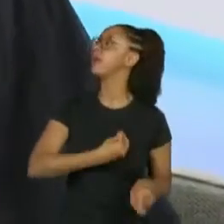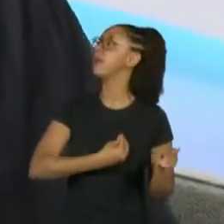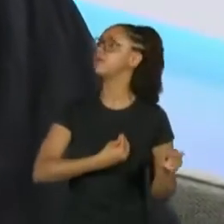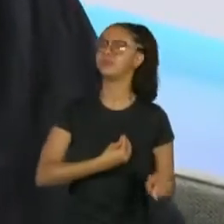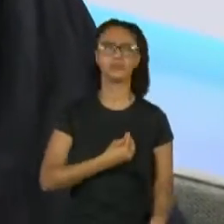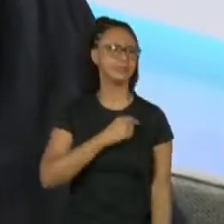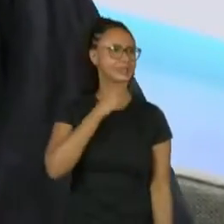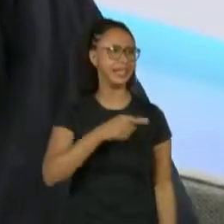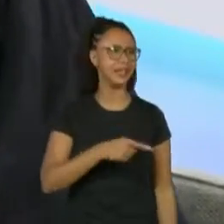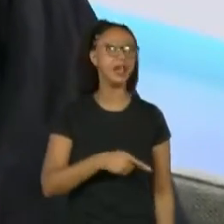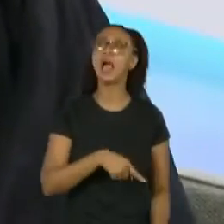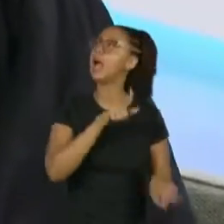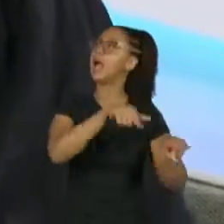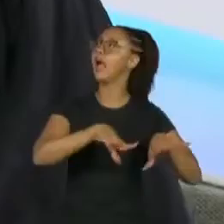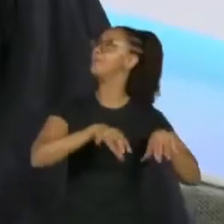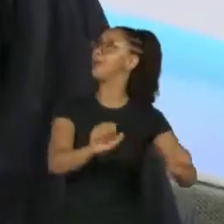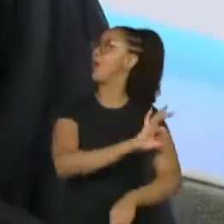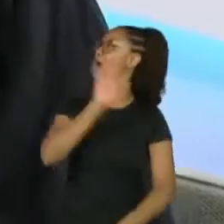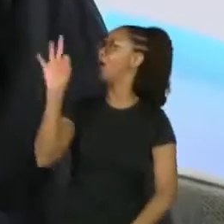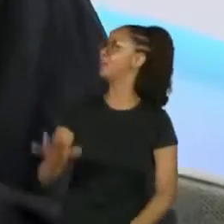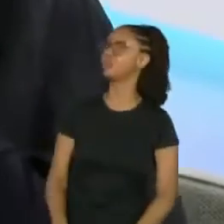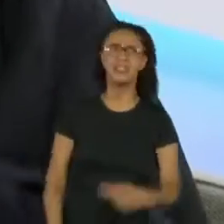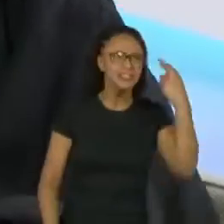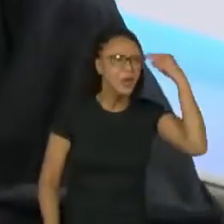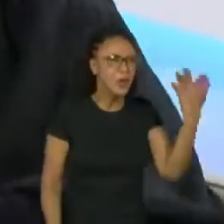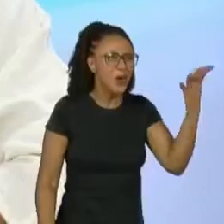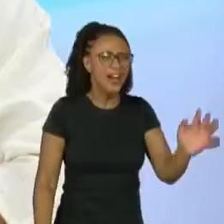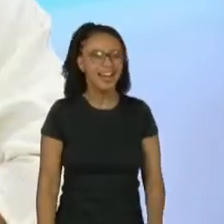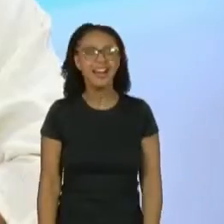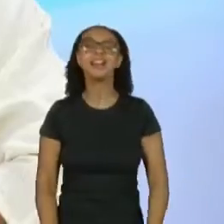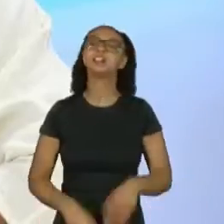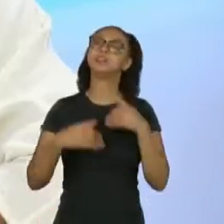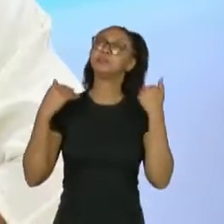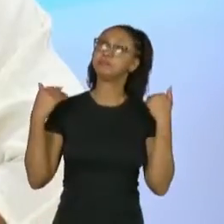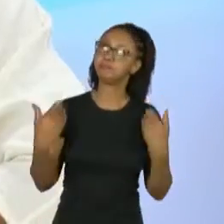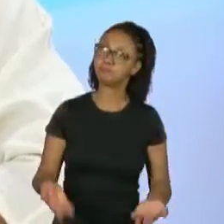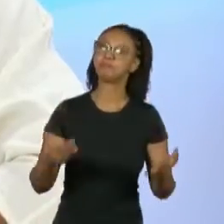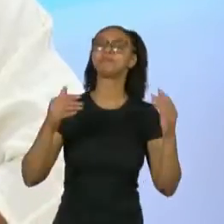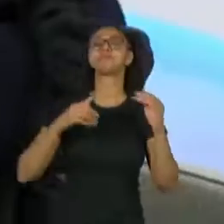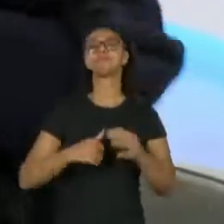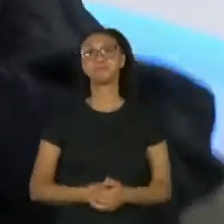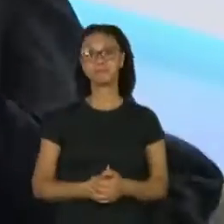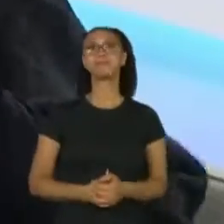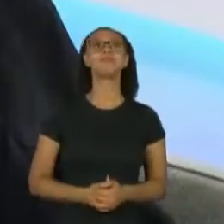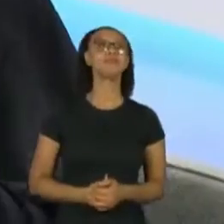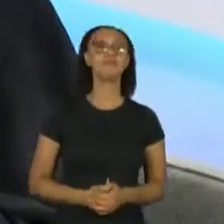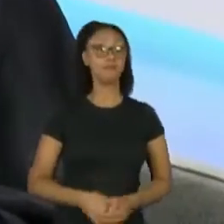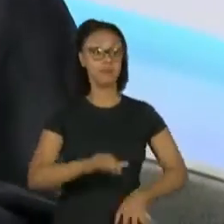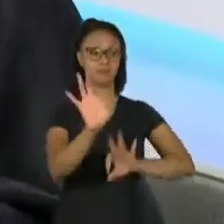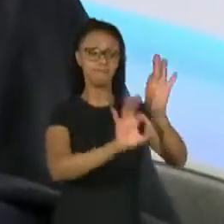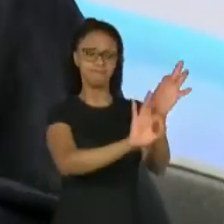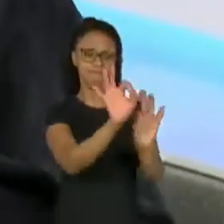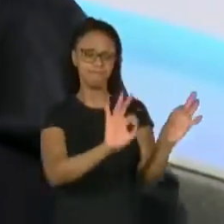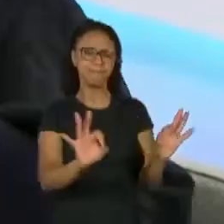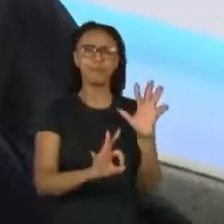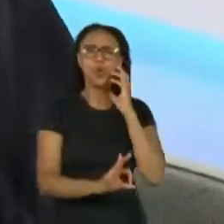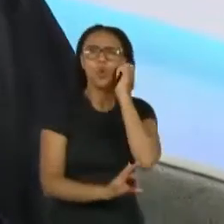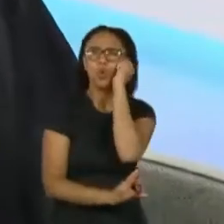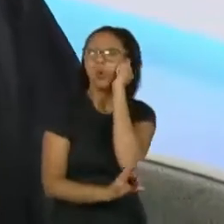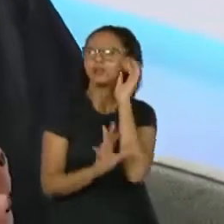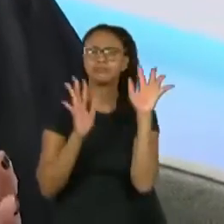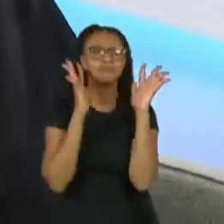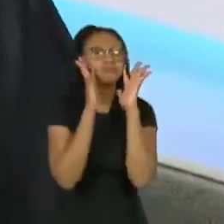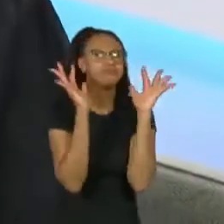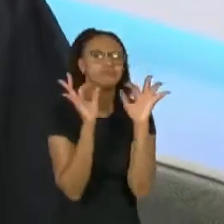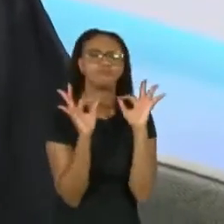Eu falei, ninguém. Ela falou, tá ótimo, tá louca? Olha, ela fez daquele quarto, um cantinho